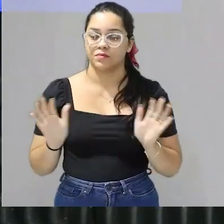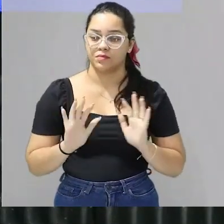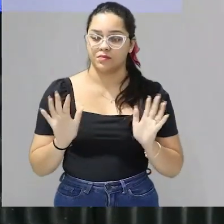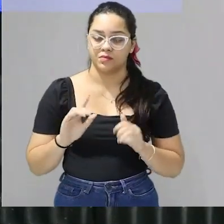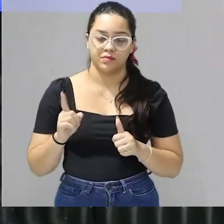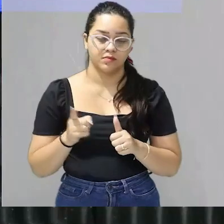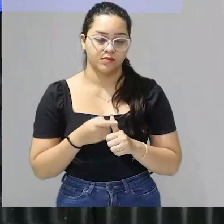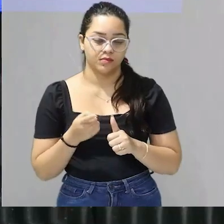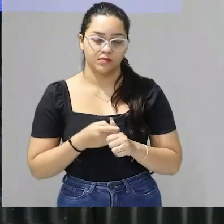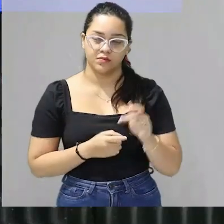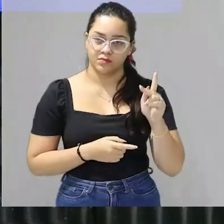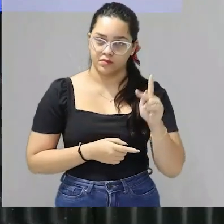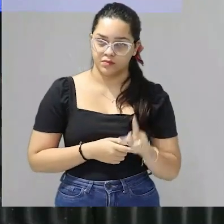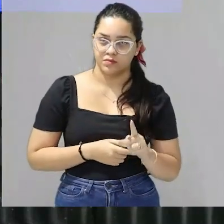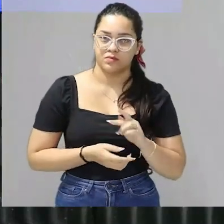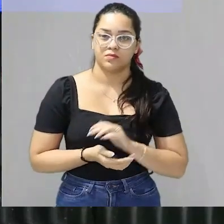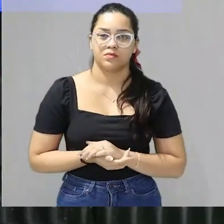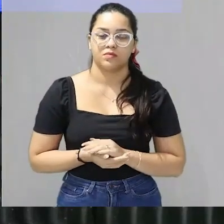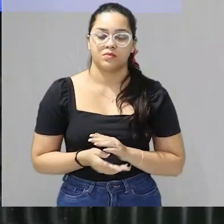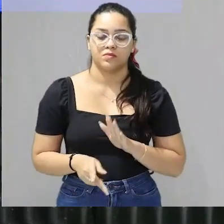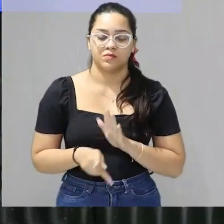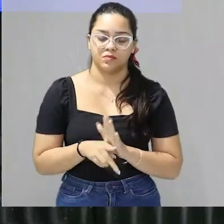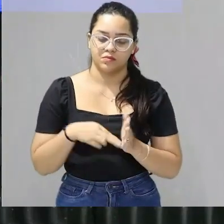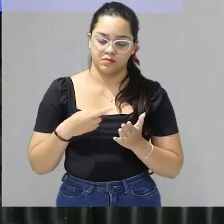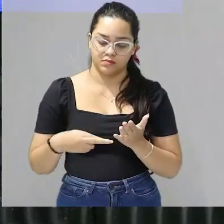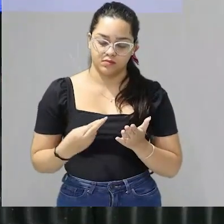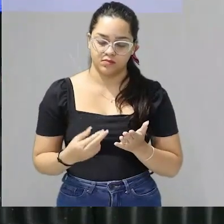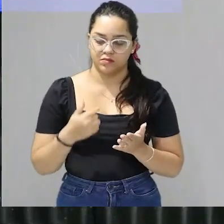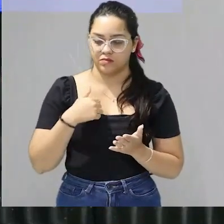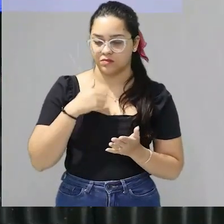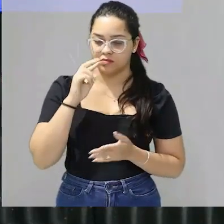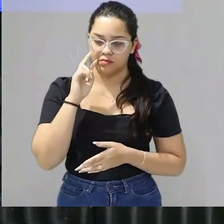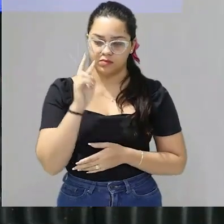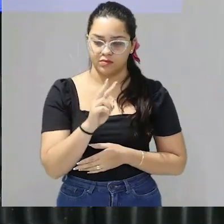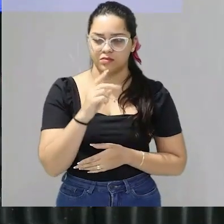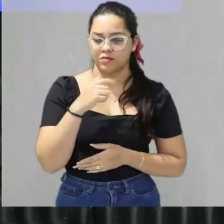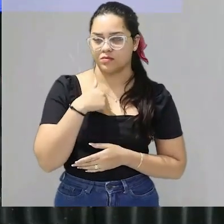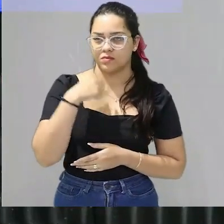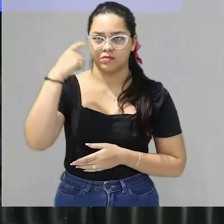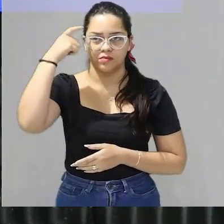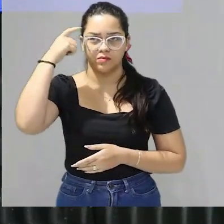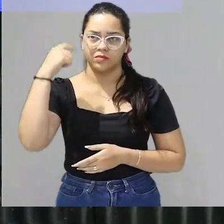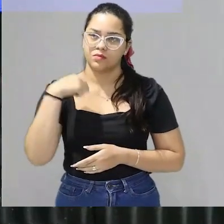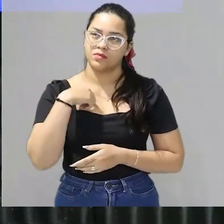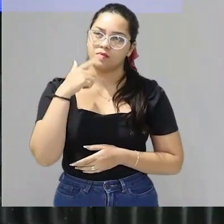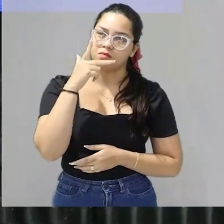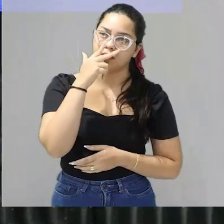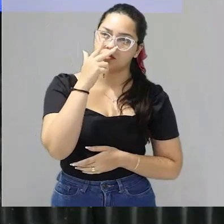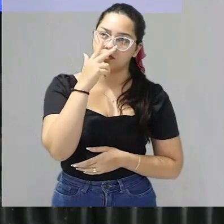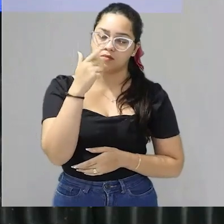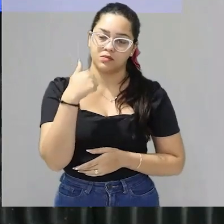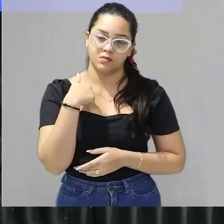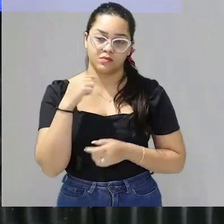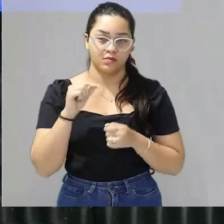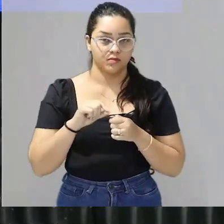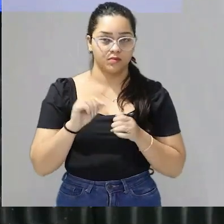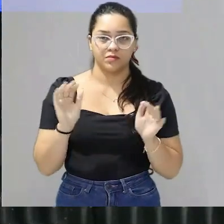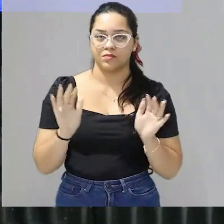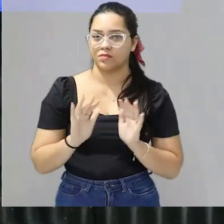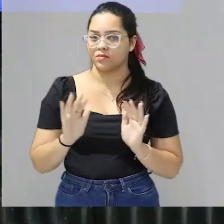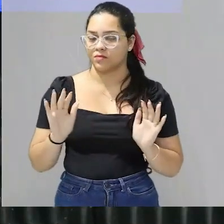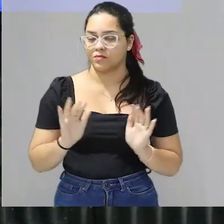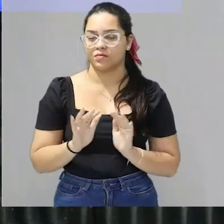de se colocar aí na redação de se incluir eu vi eu penso eu acho eu fiz